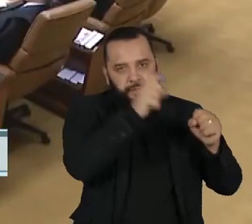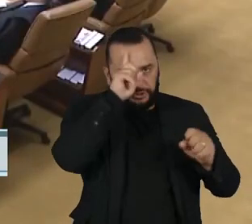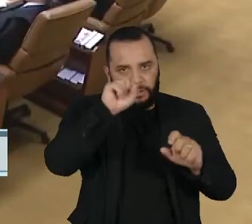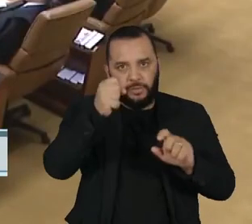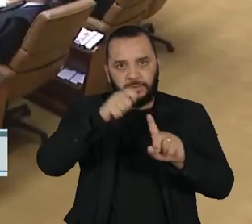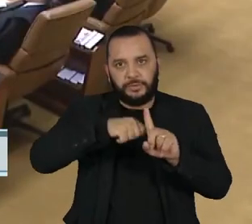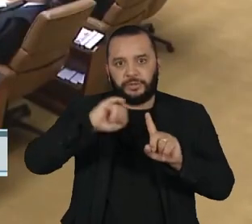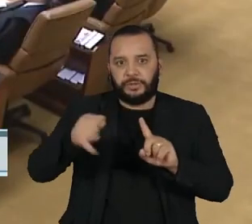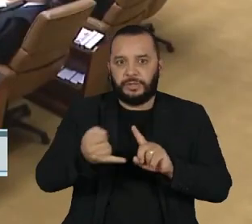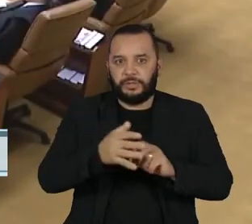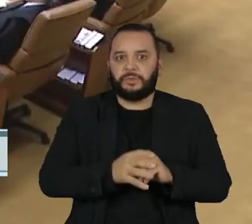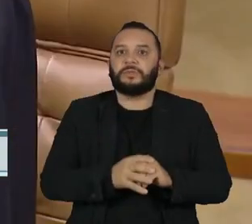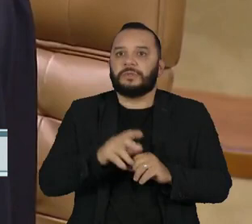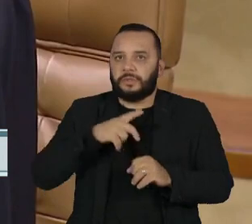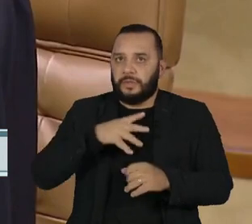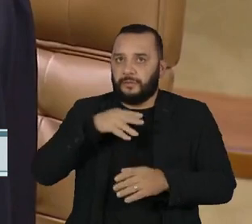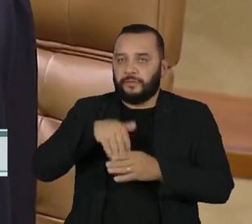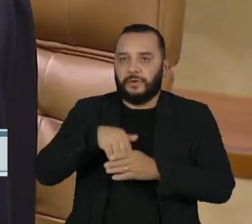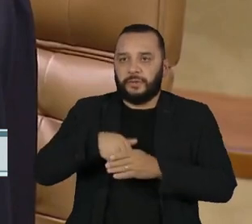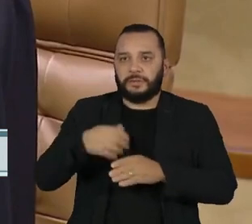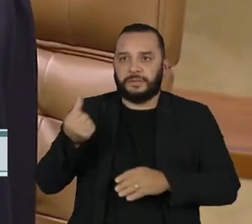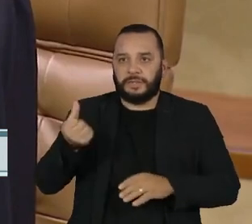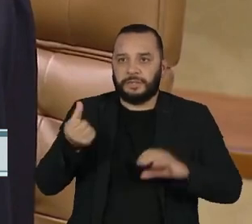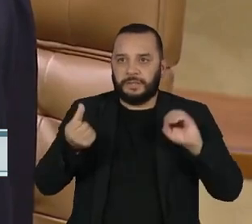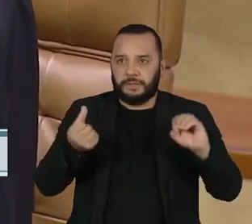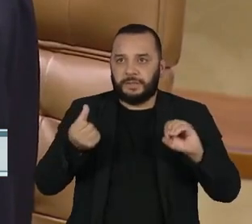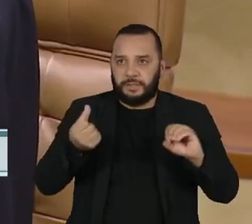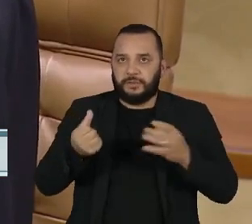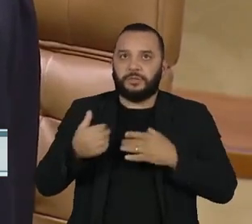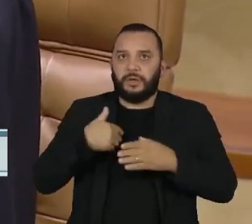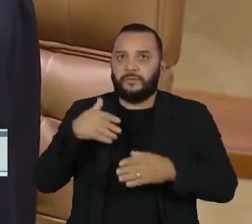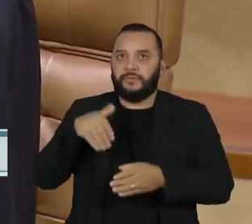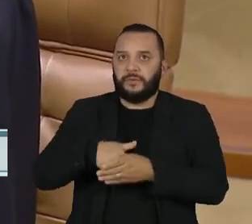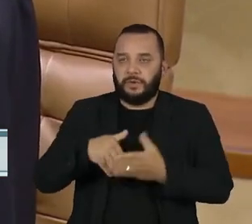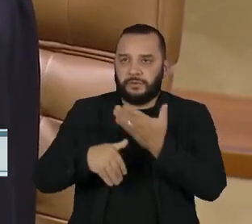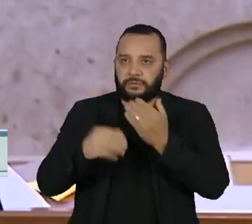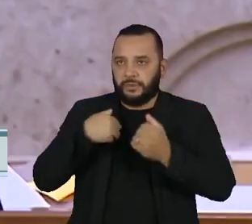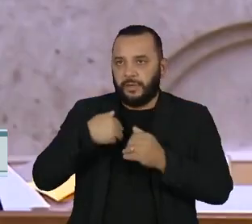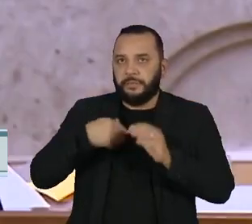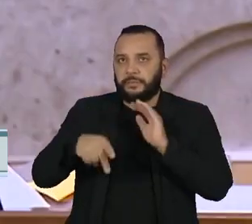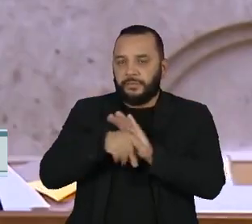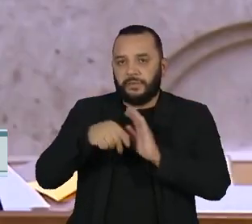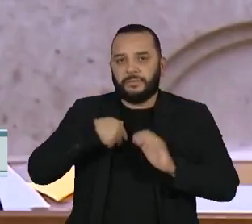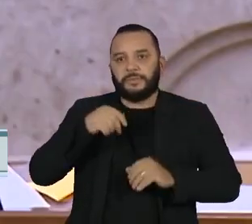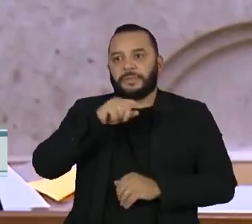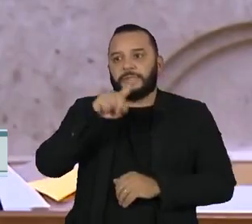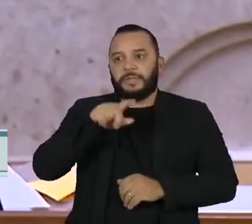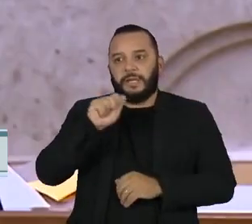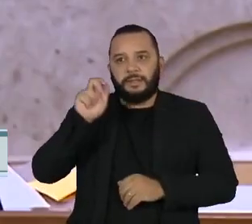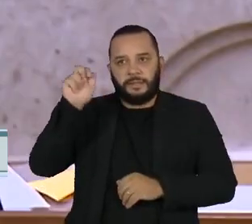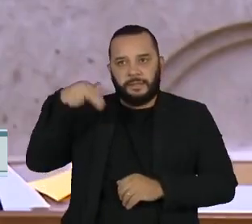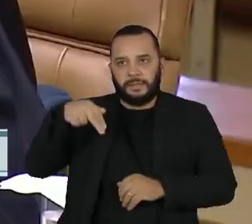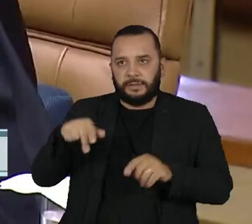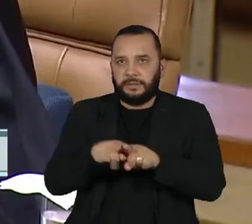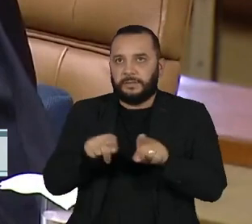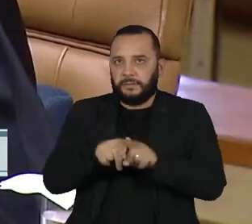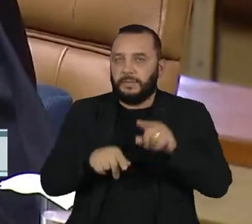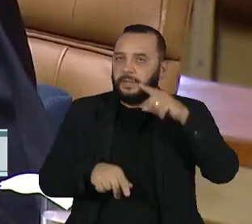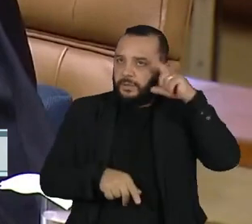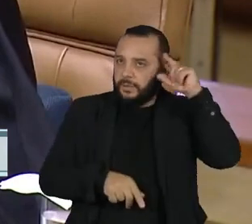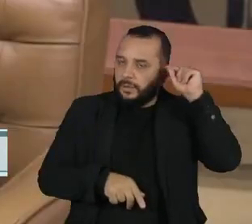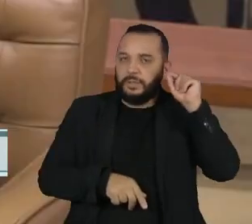O voto que definiu Pacar de 6 a 0 foi do ministro Cristiano Zanin. Além dele, Rosa Weber,